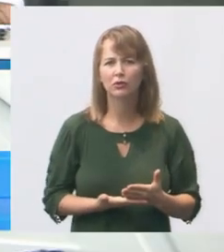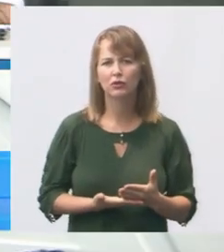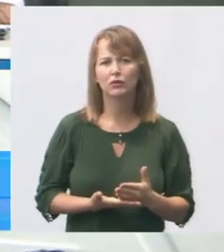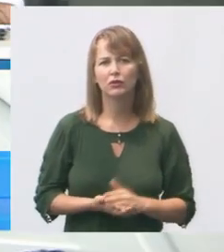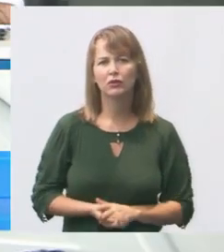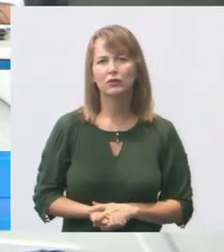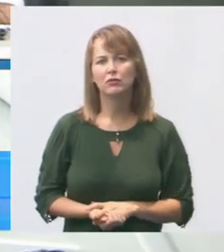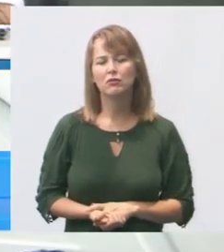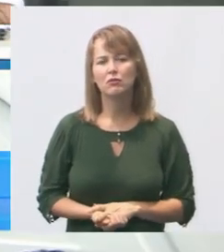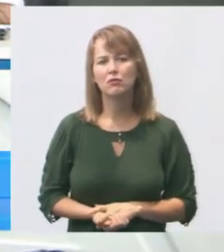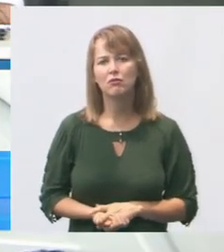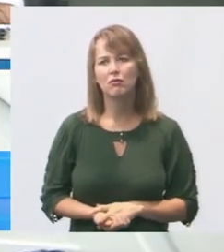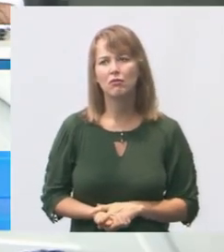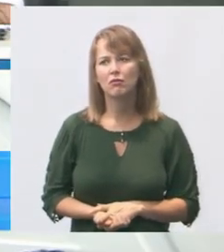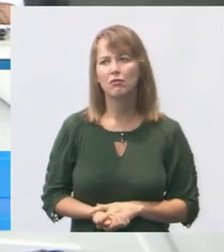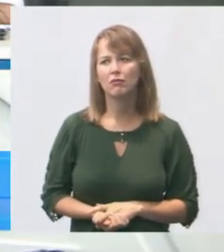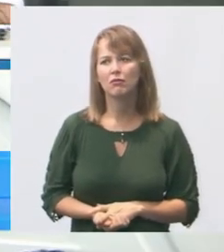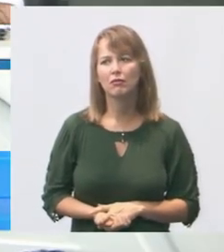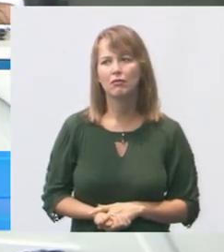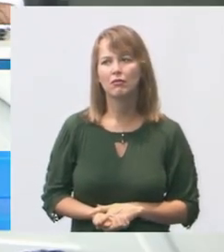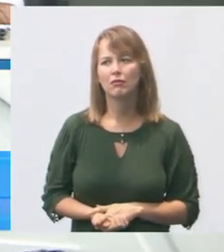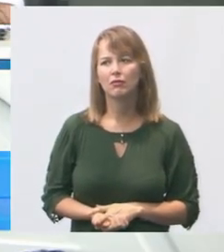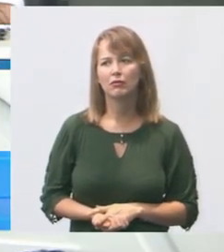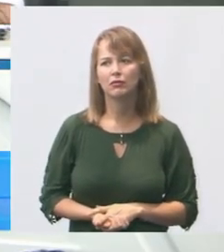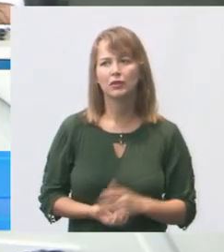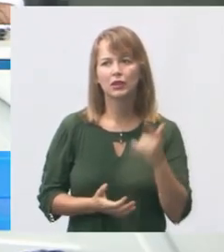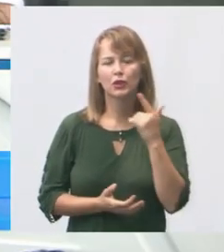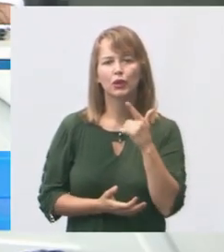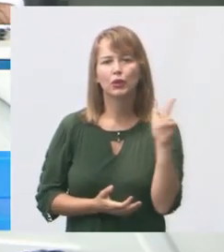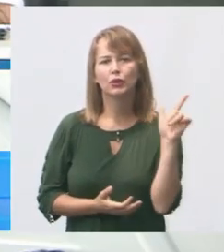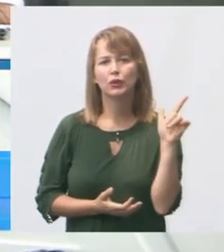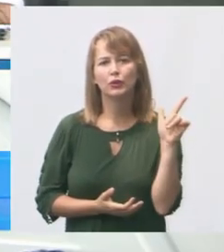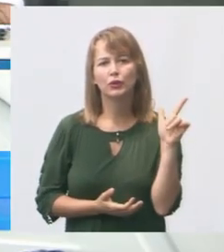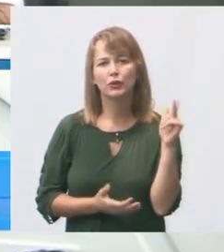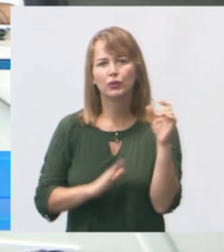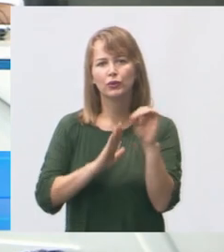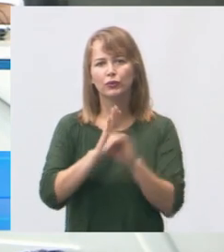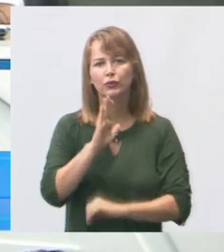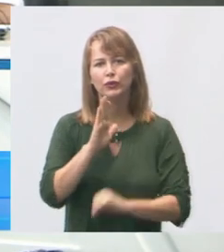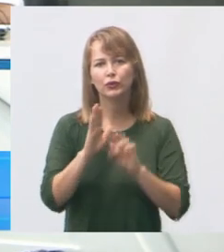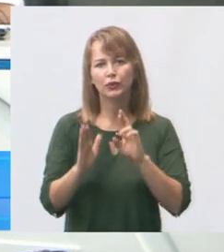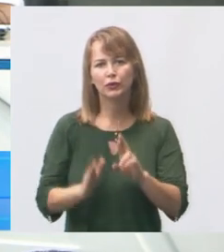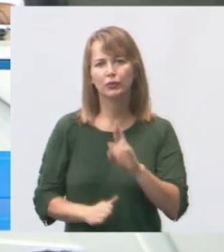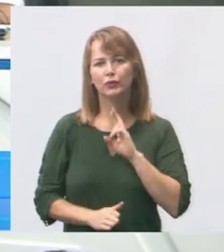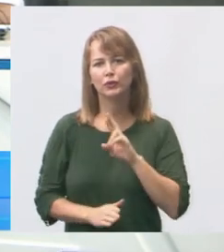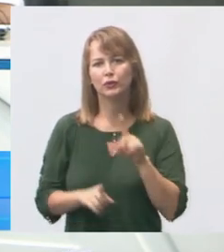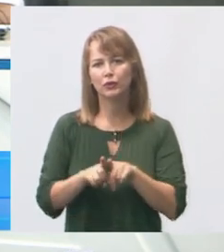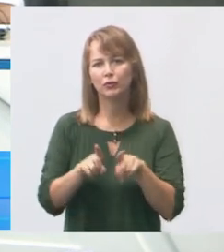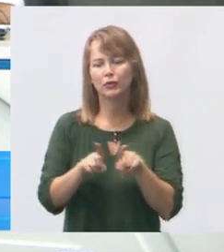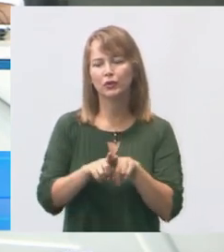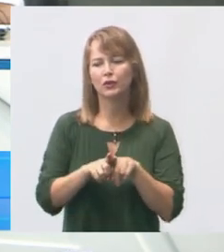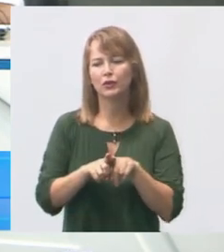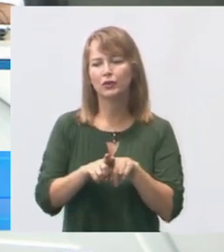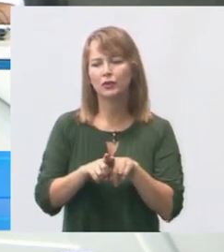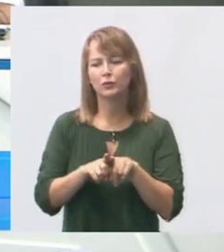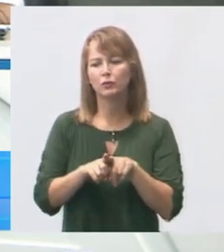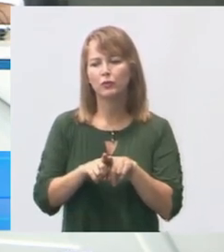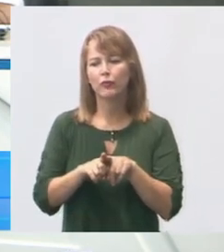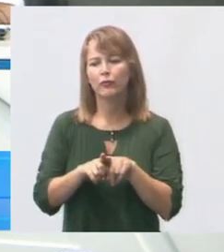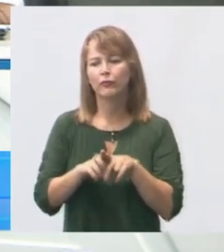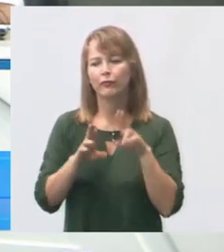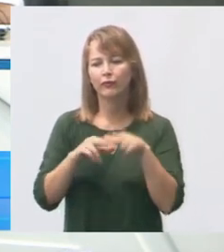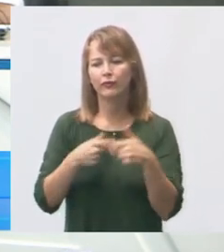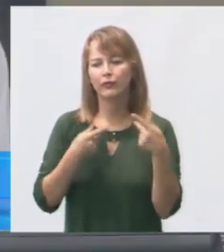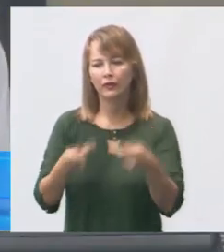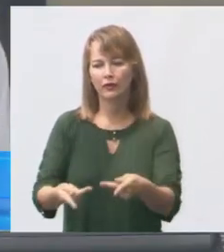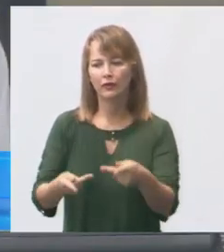o diretor. Um outro ofício respondido também, devido a visitas da